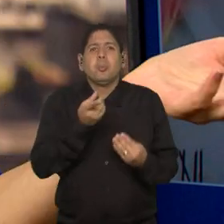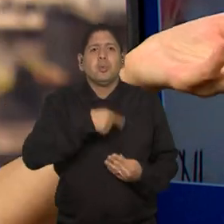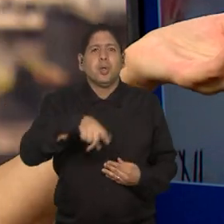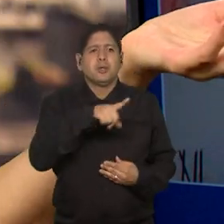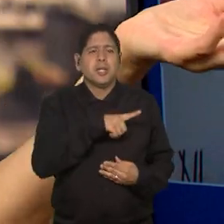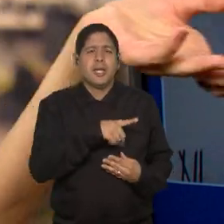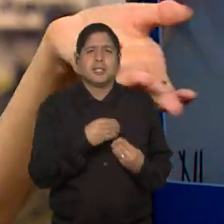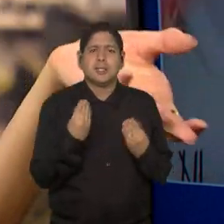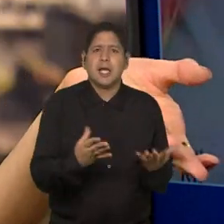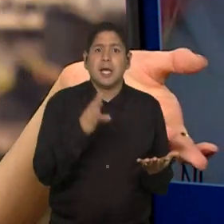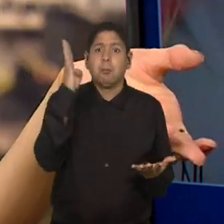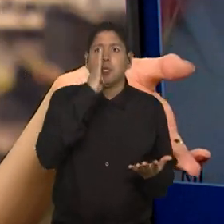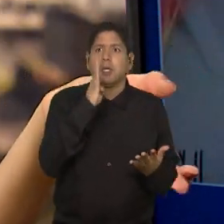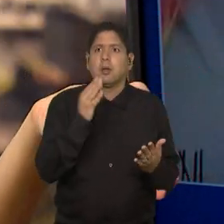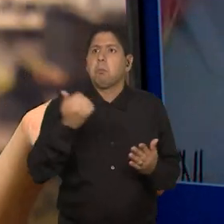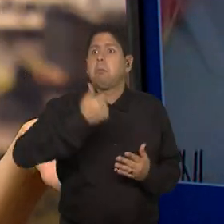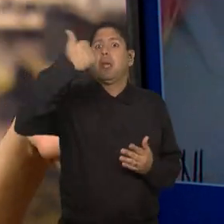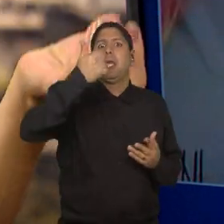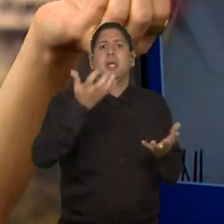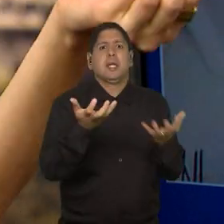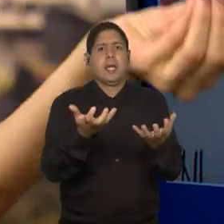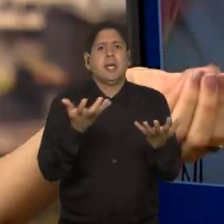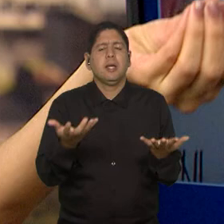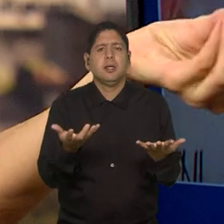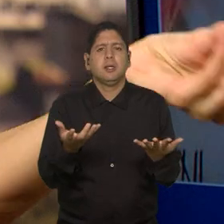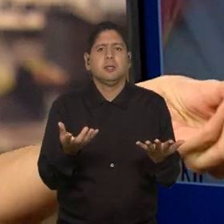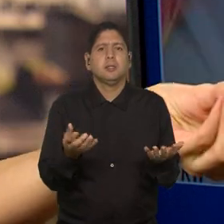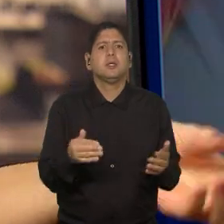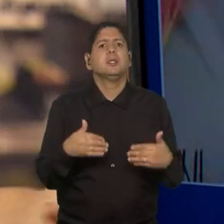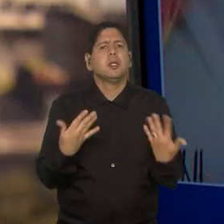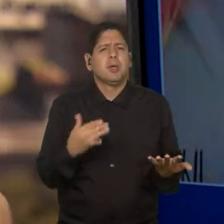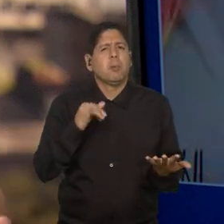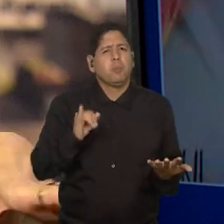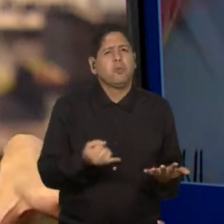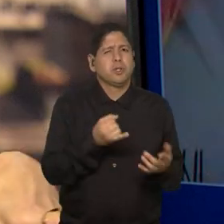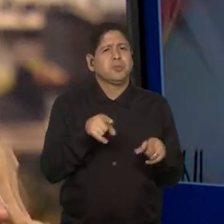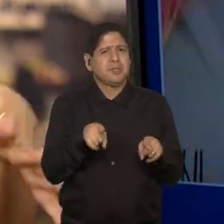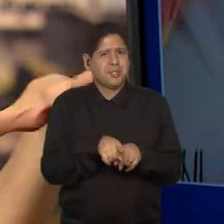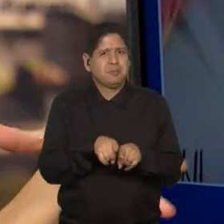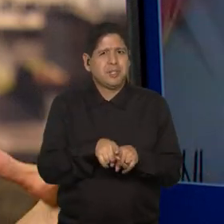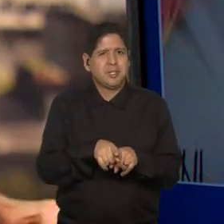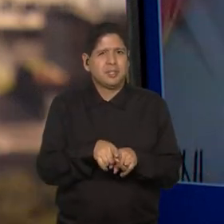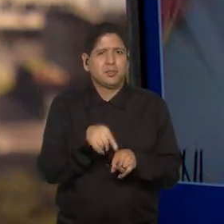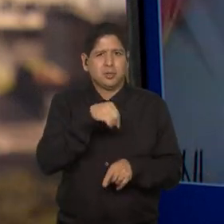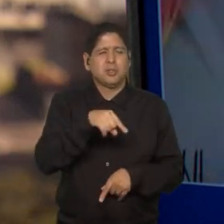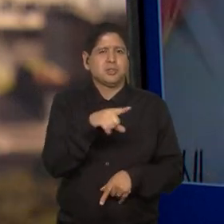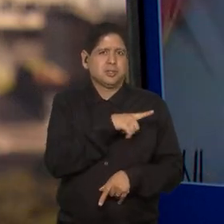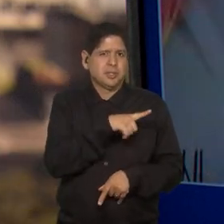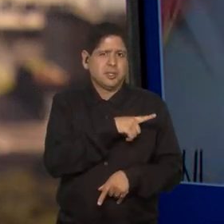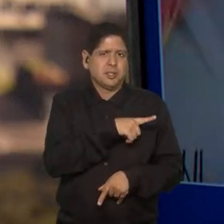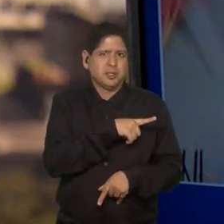colocaria o Brasil lá no topo? E as chances, aproveitando também as chances que a gente tem de conseguir ser